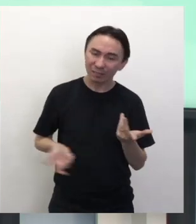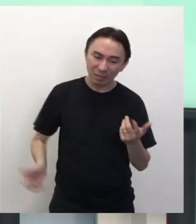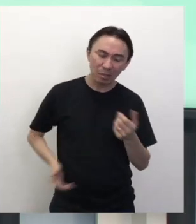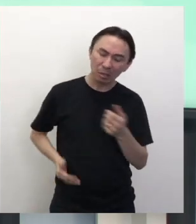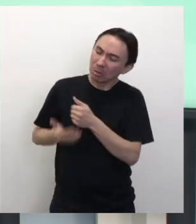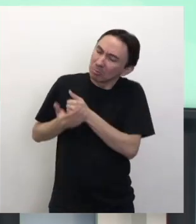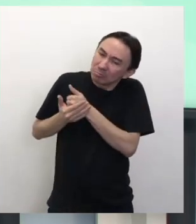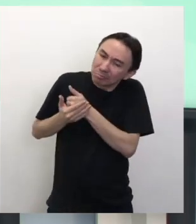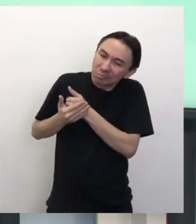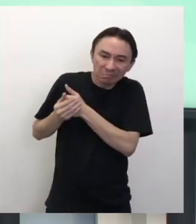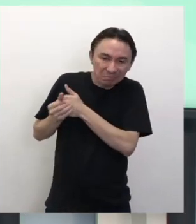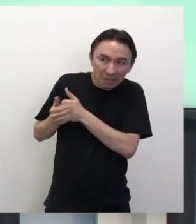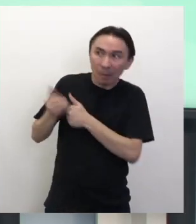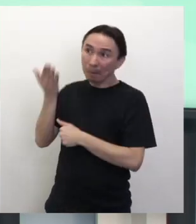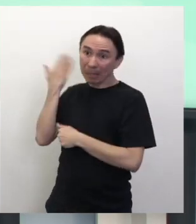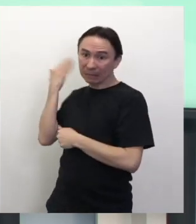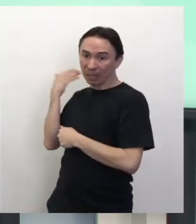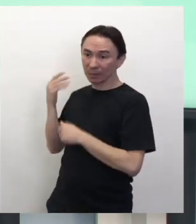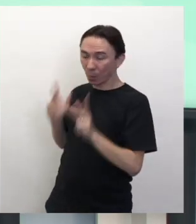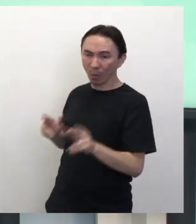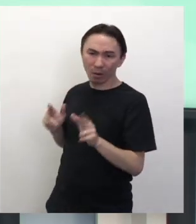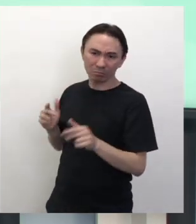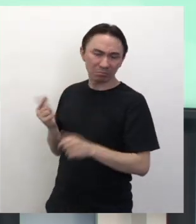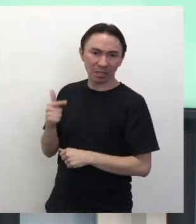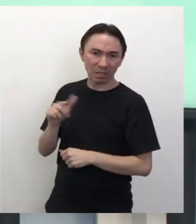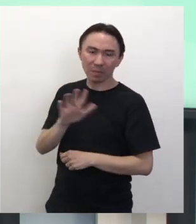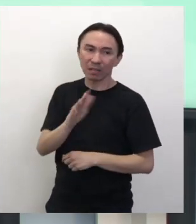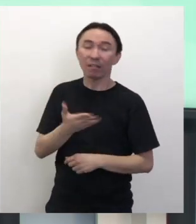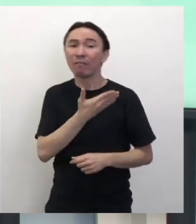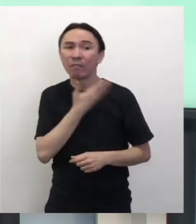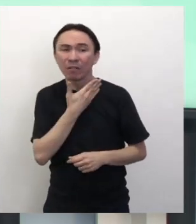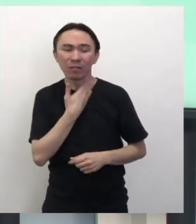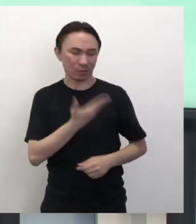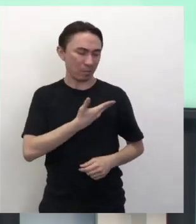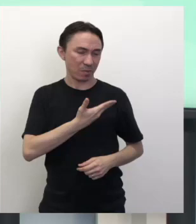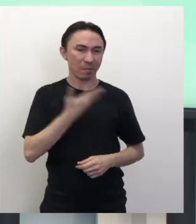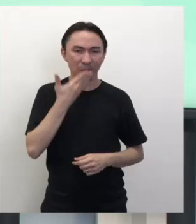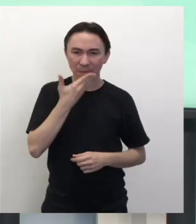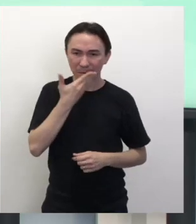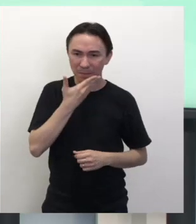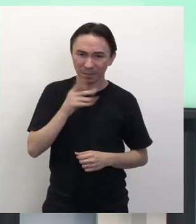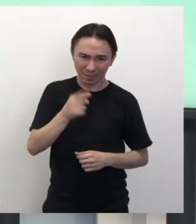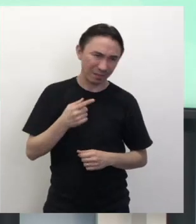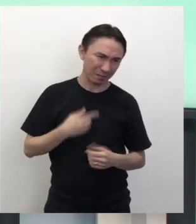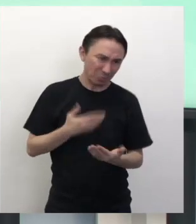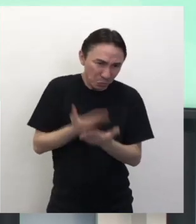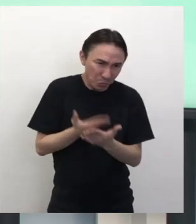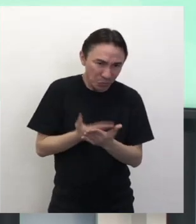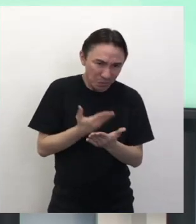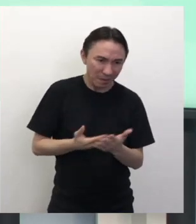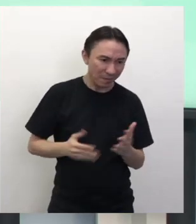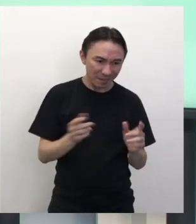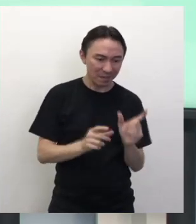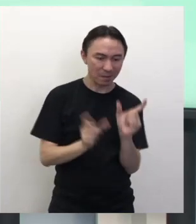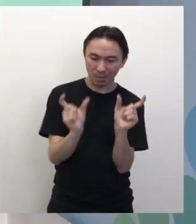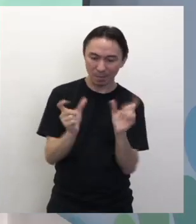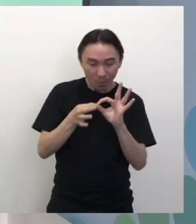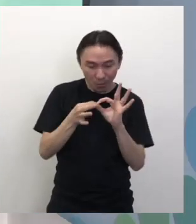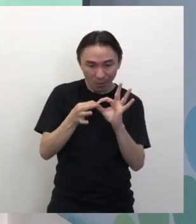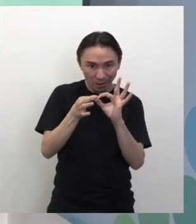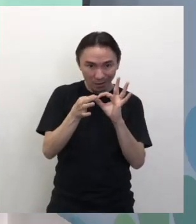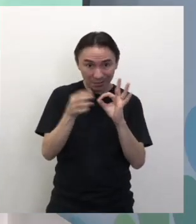outro tempo, mas a voz era amiga e doce. Se você estudou a conjunção de primeira, você vai acertar isso aqui, ó. Vai ser fácil.